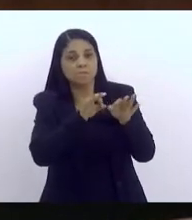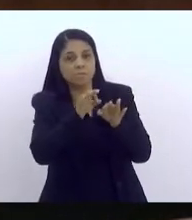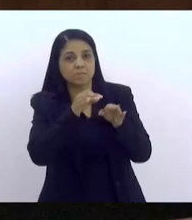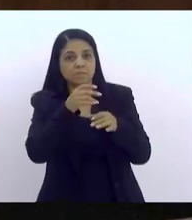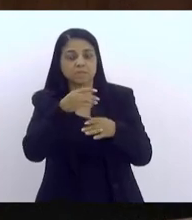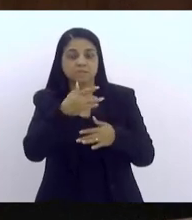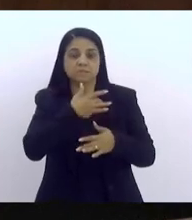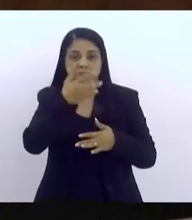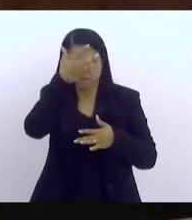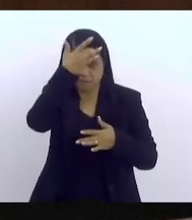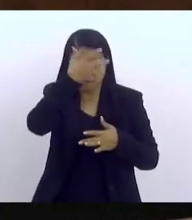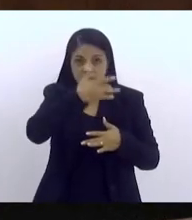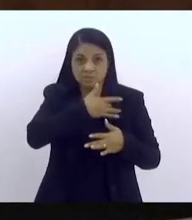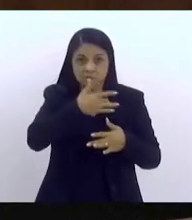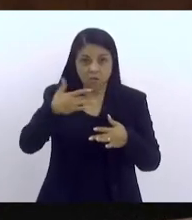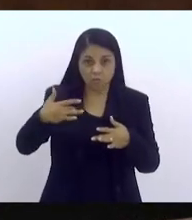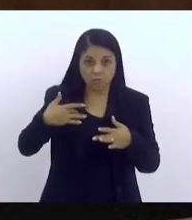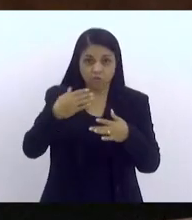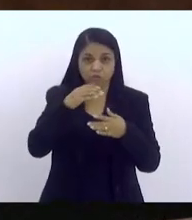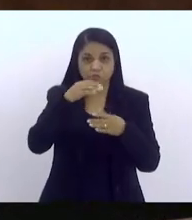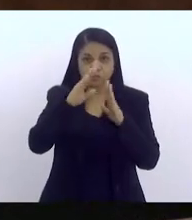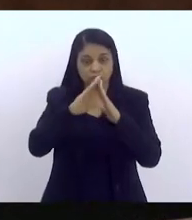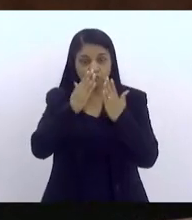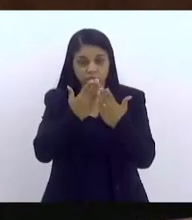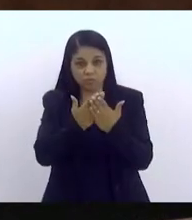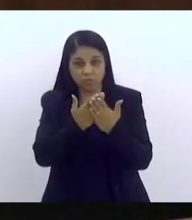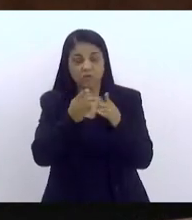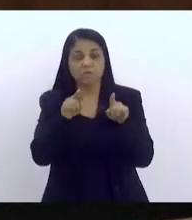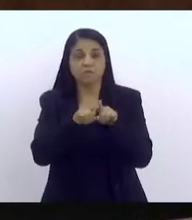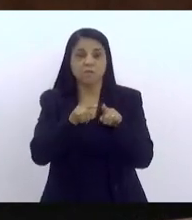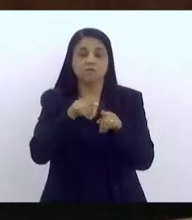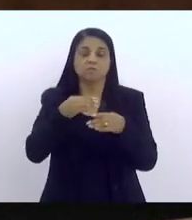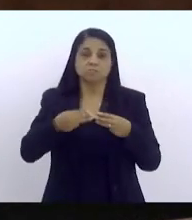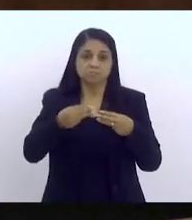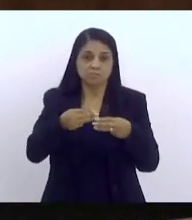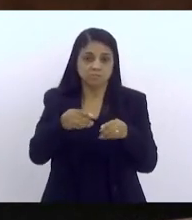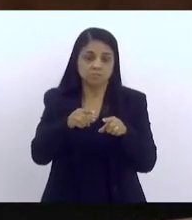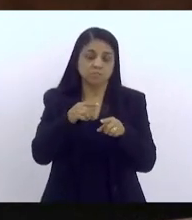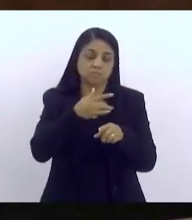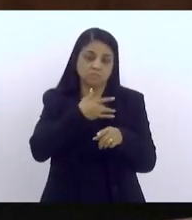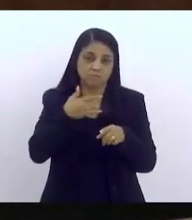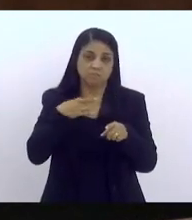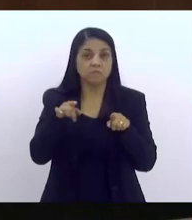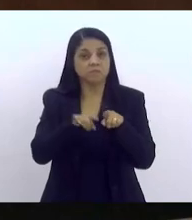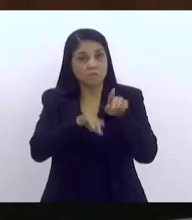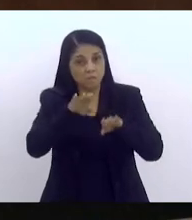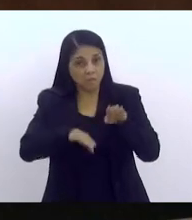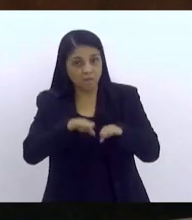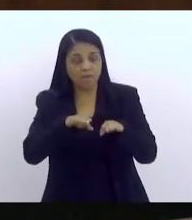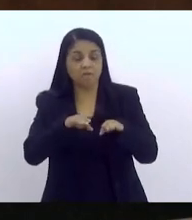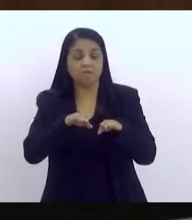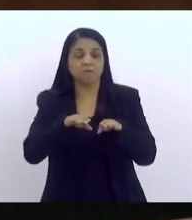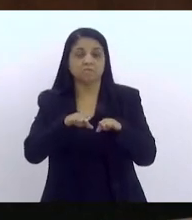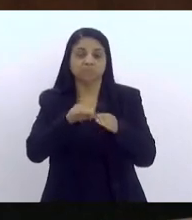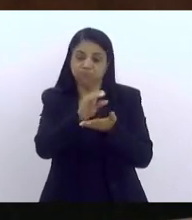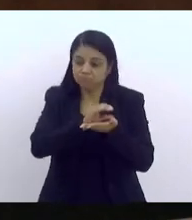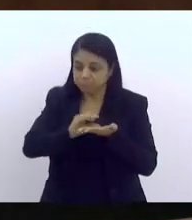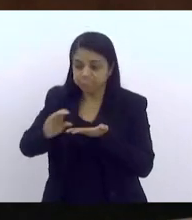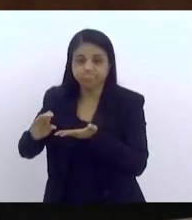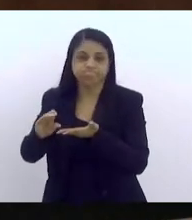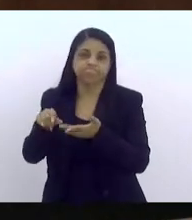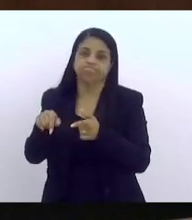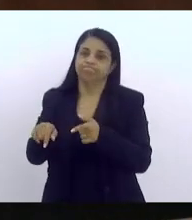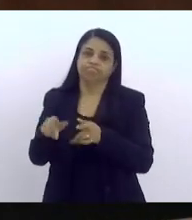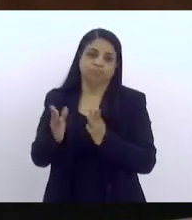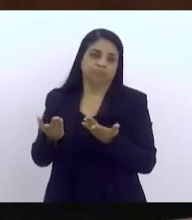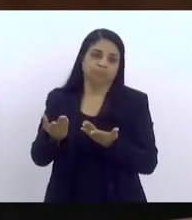recursos vêm de fundo federal, direto para os fundos municipais de saúde, mas, muitas vezes, eles não chegam aonde deveriam